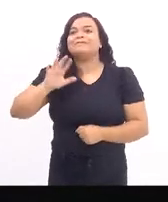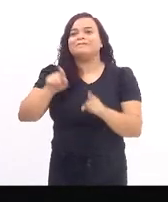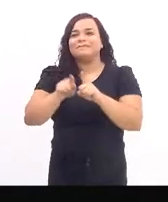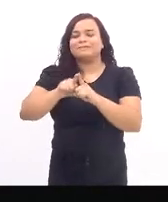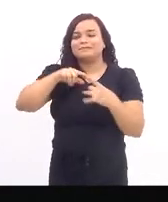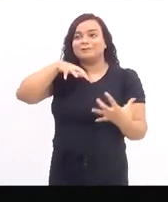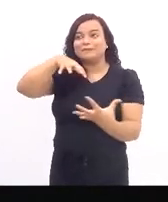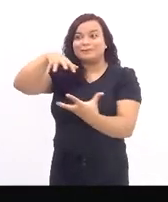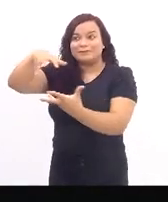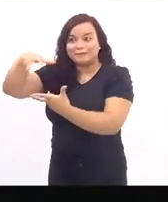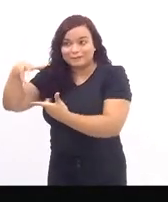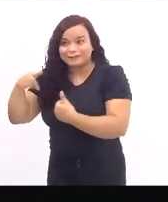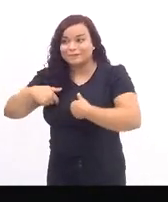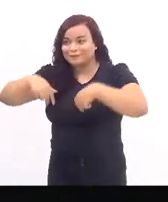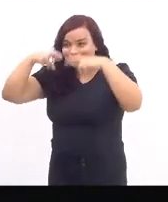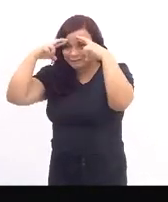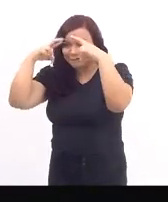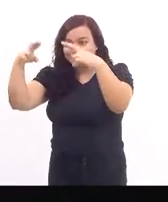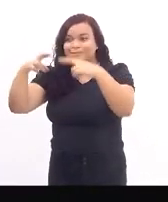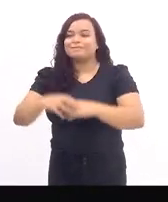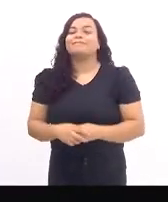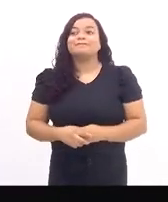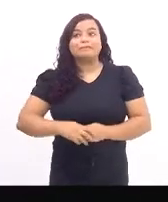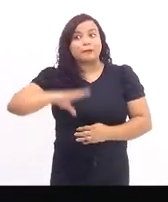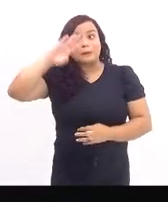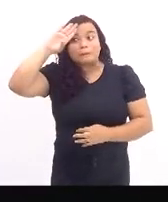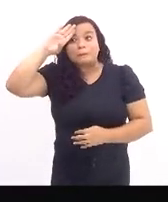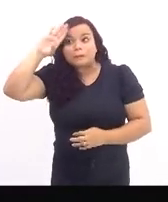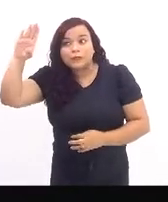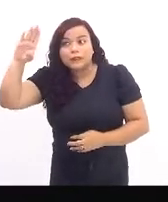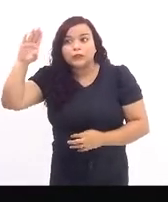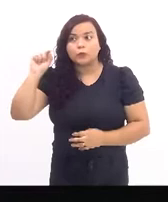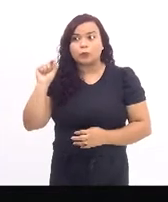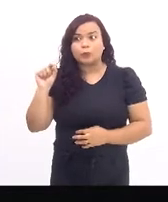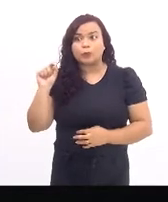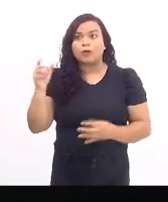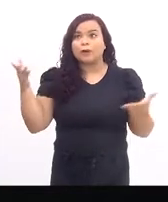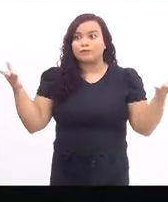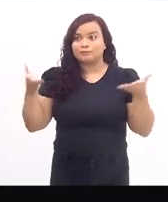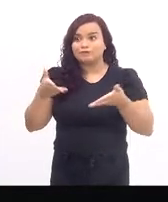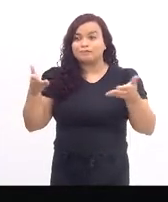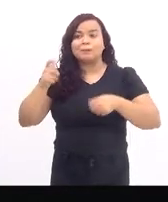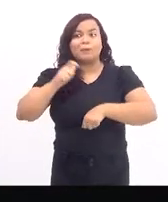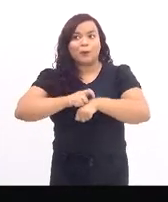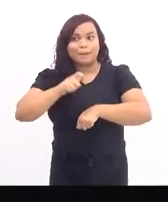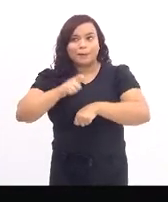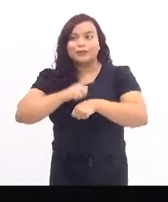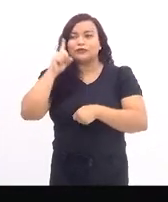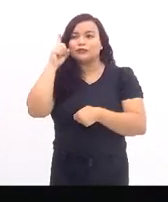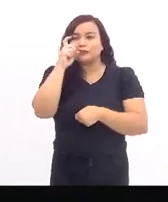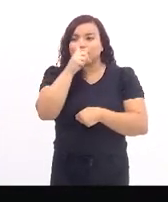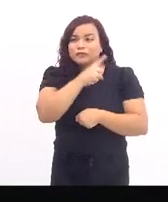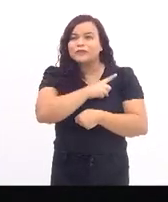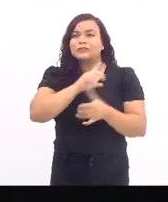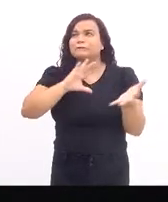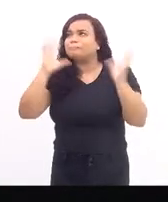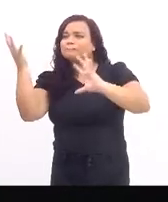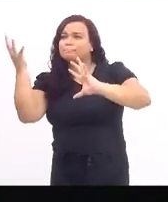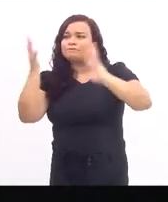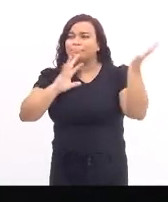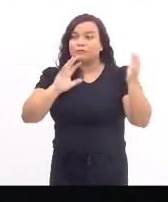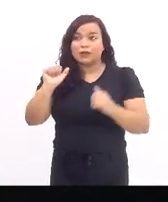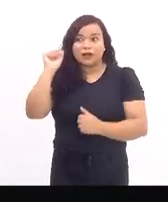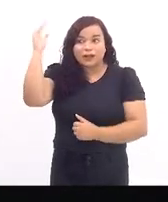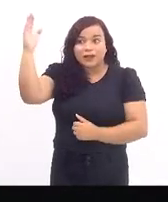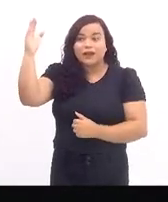principalmente nesses momentos difíceis da guerra